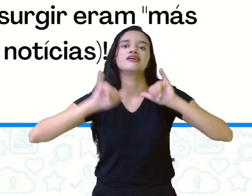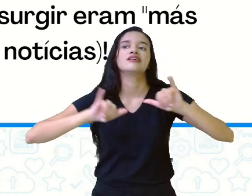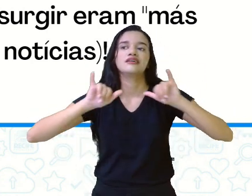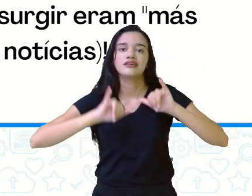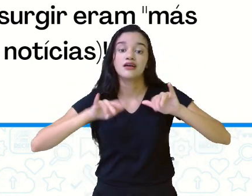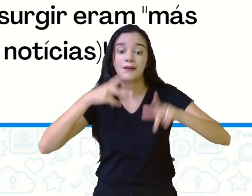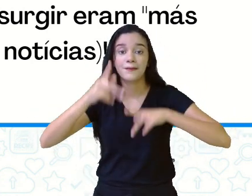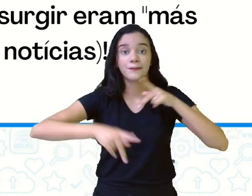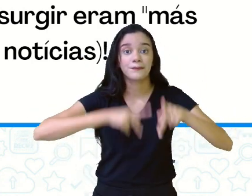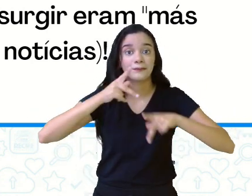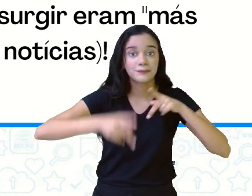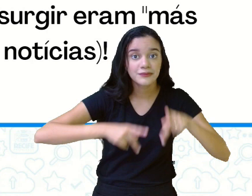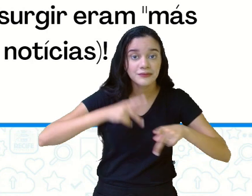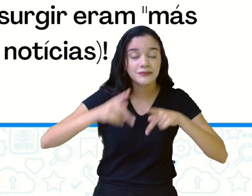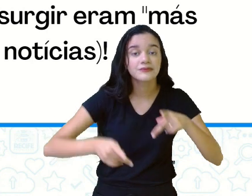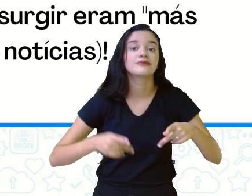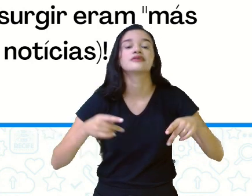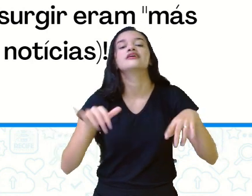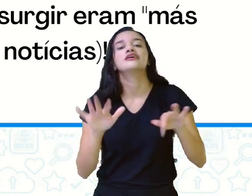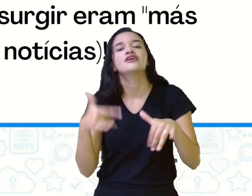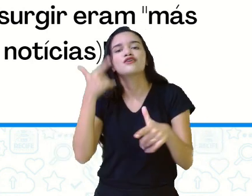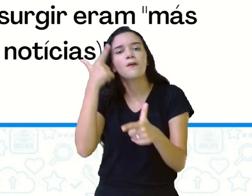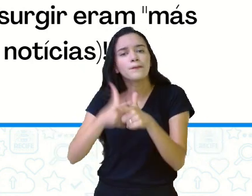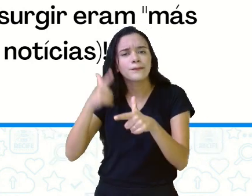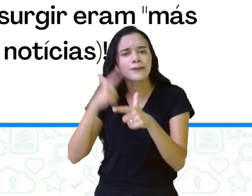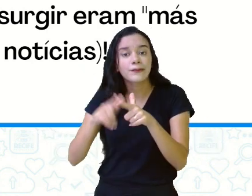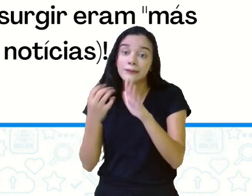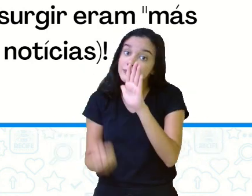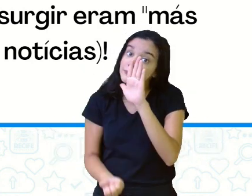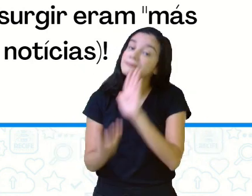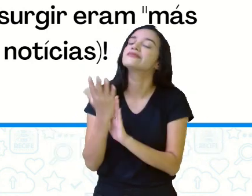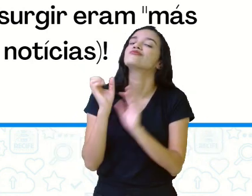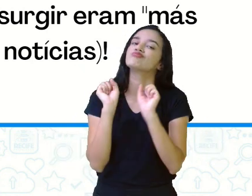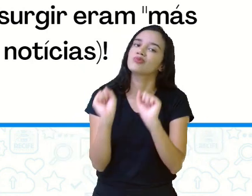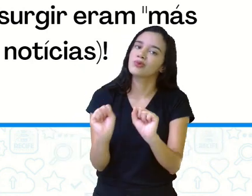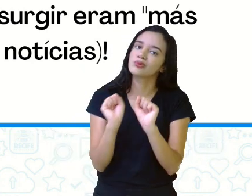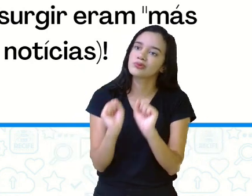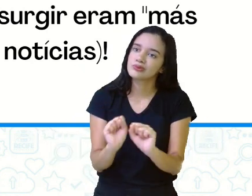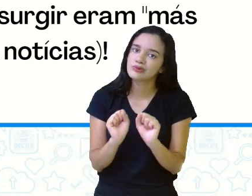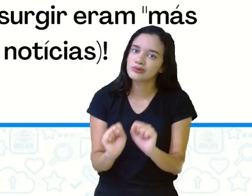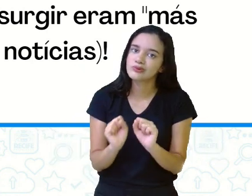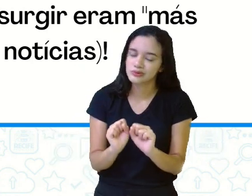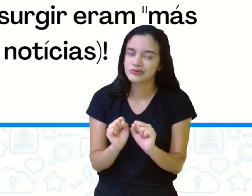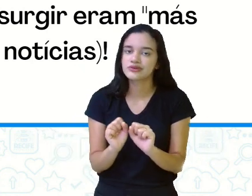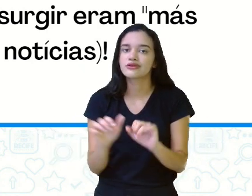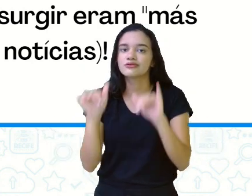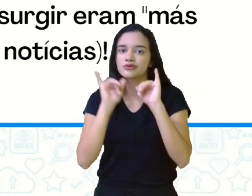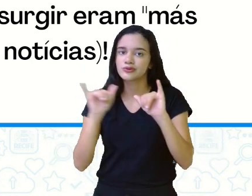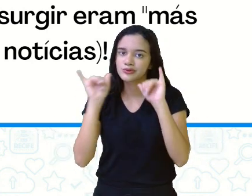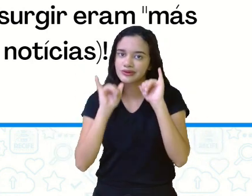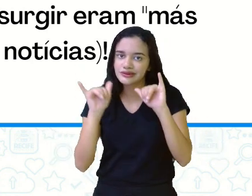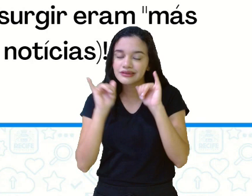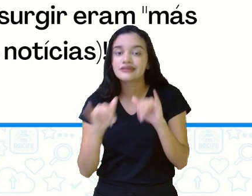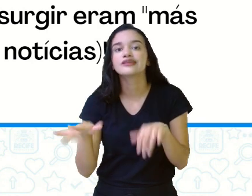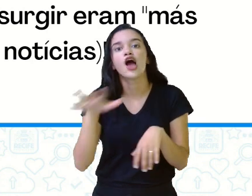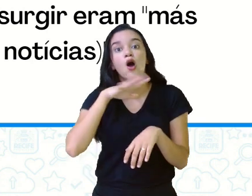povo e um problema podia surgir, eram mais novas, mais notícias.